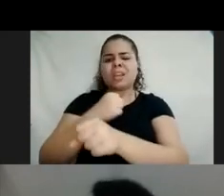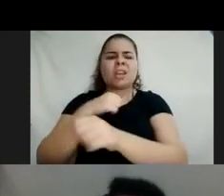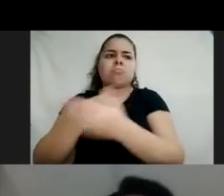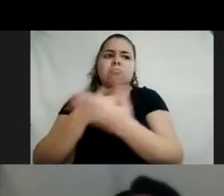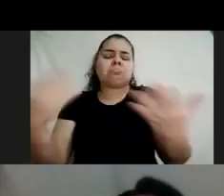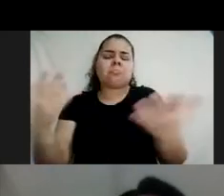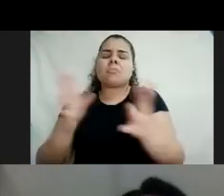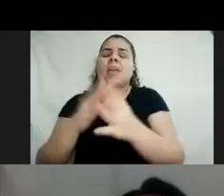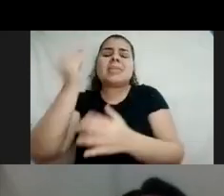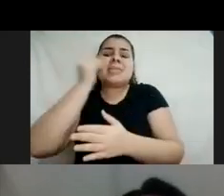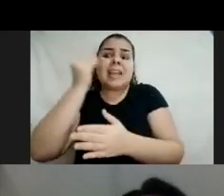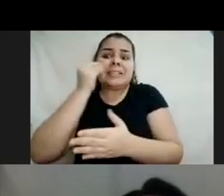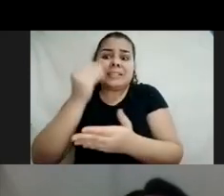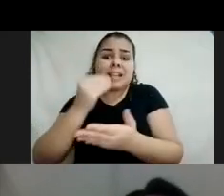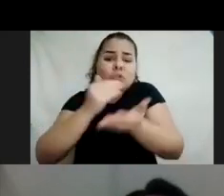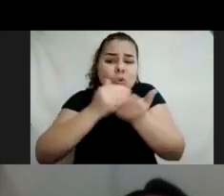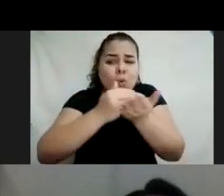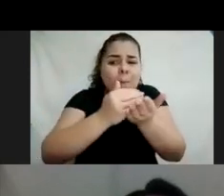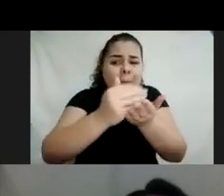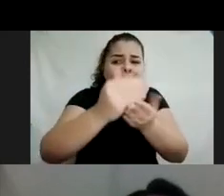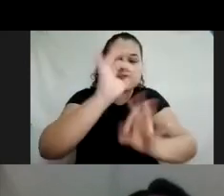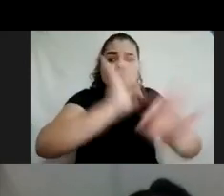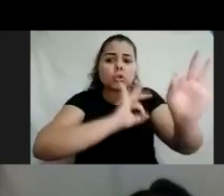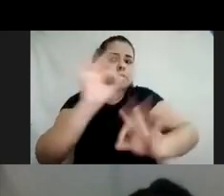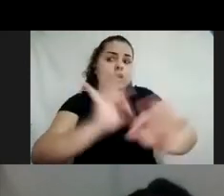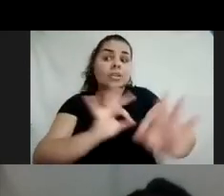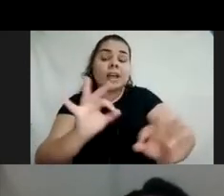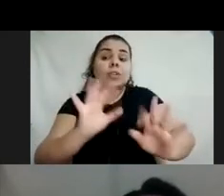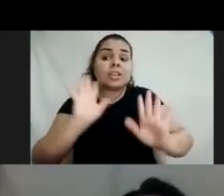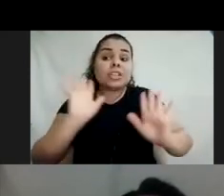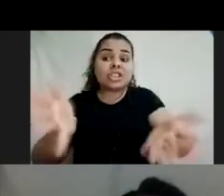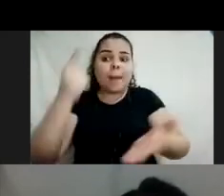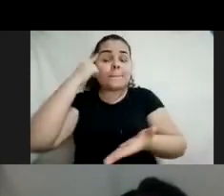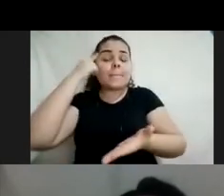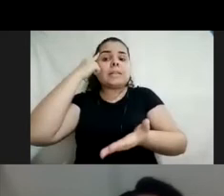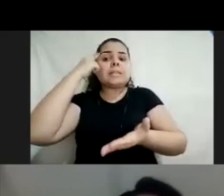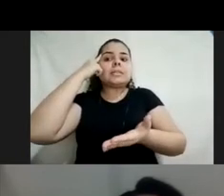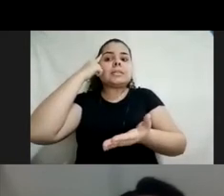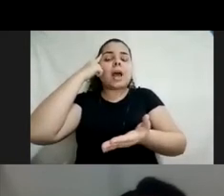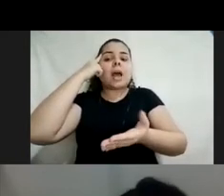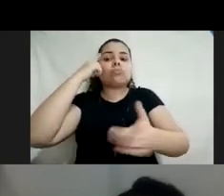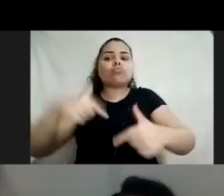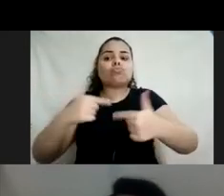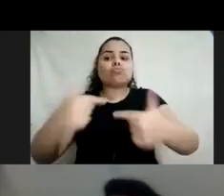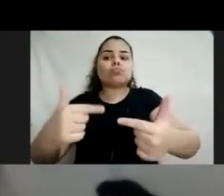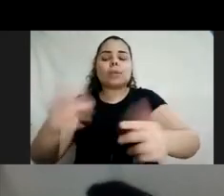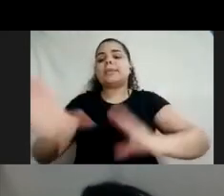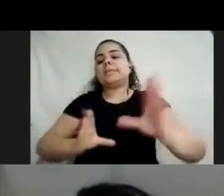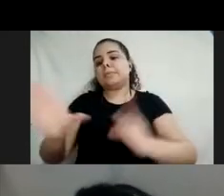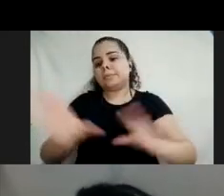matriz de projeto e de desenho disso, pensar isso de maneira que ele seja